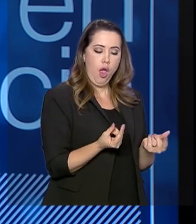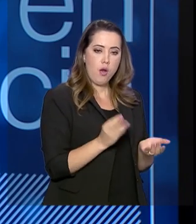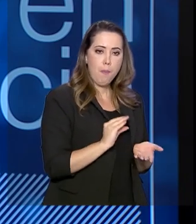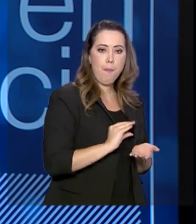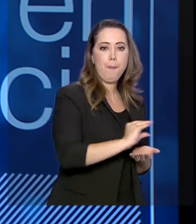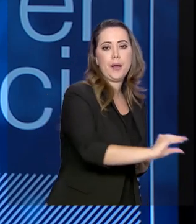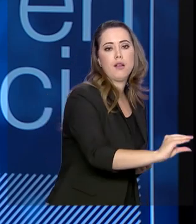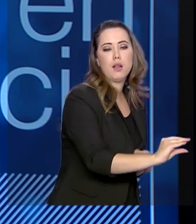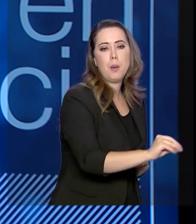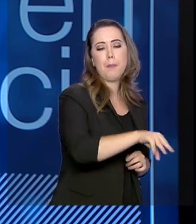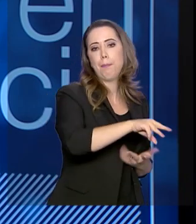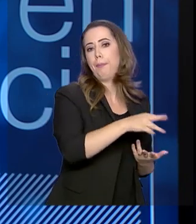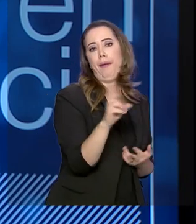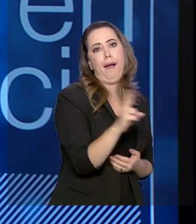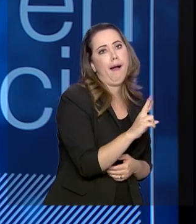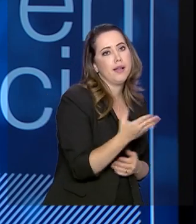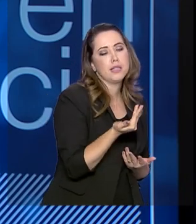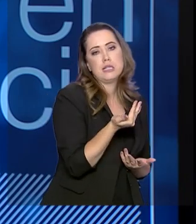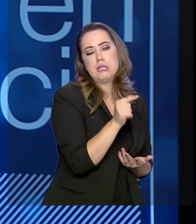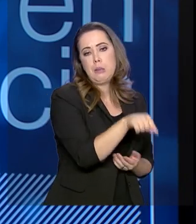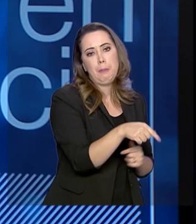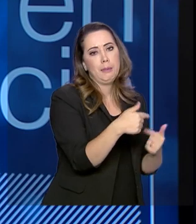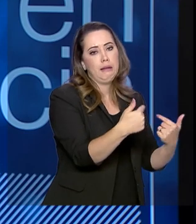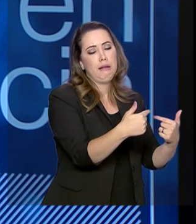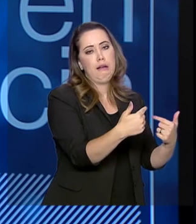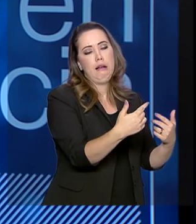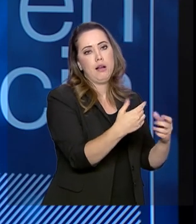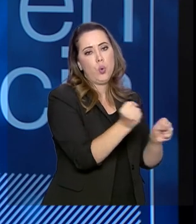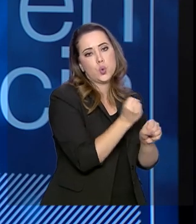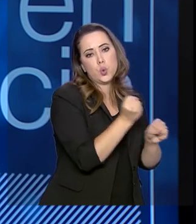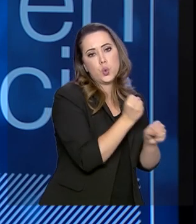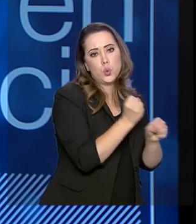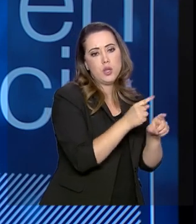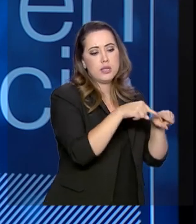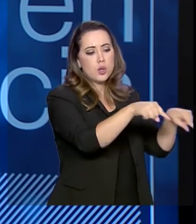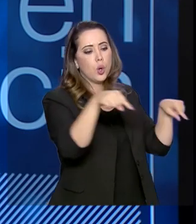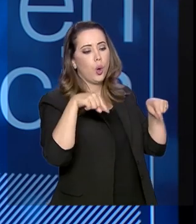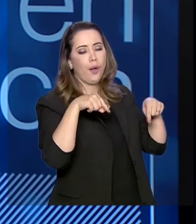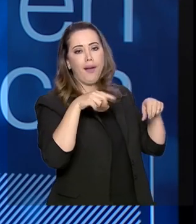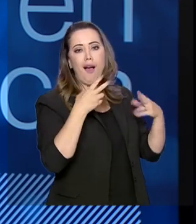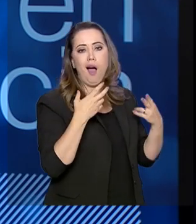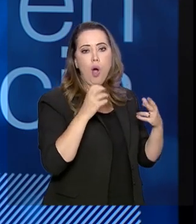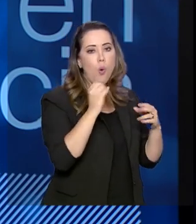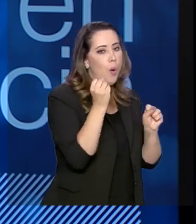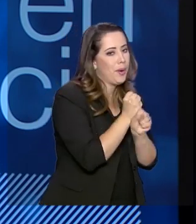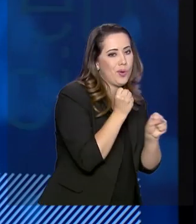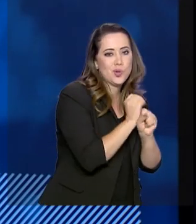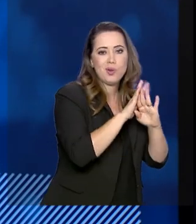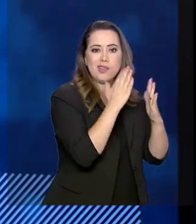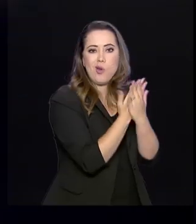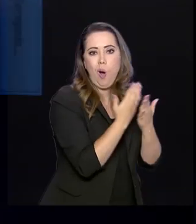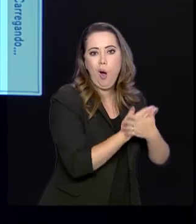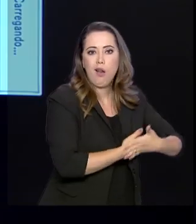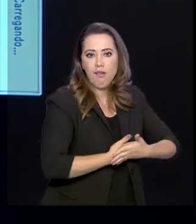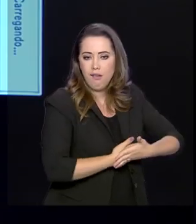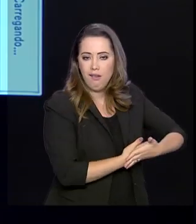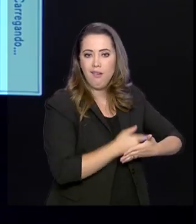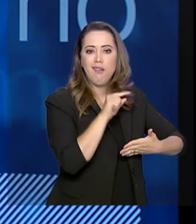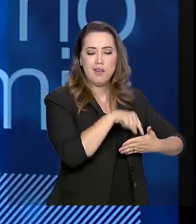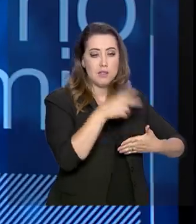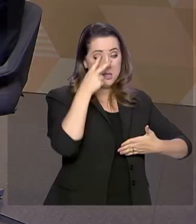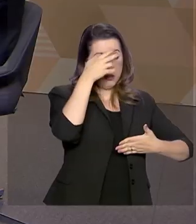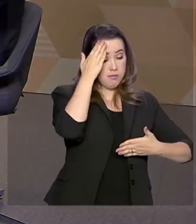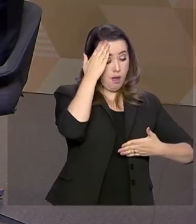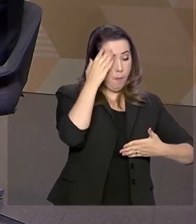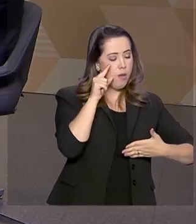tantos reais para fazer essa praça, para construir essa creche, o que quer que seja no município dele, ele pode fazer os filtros